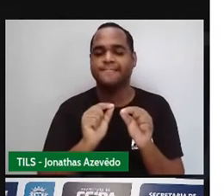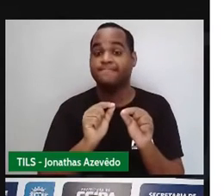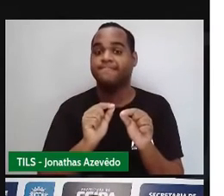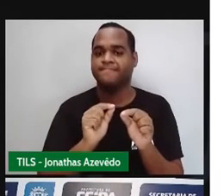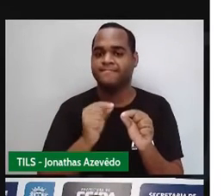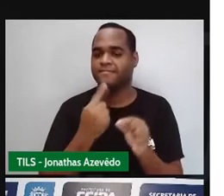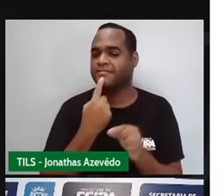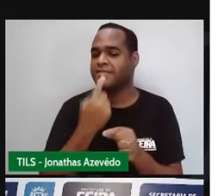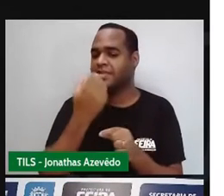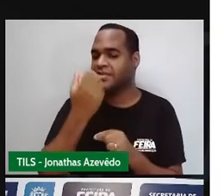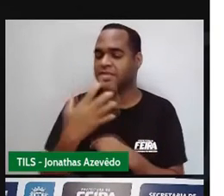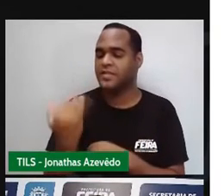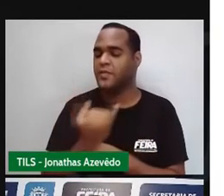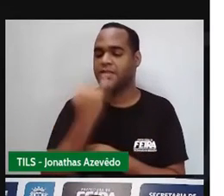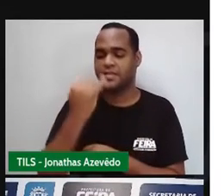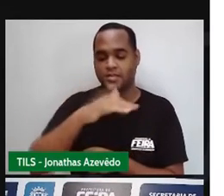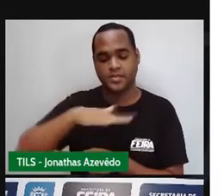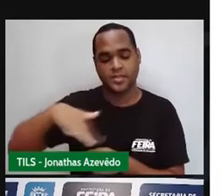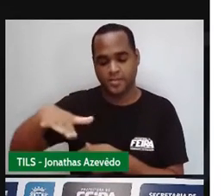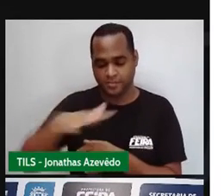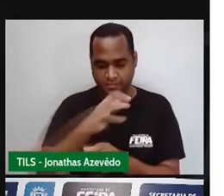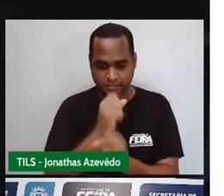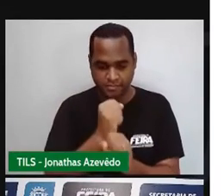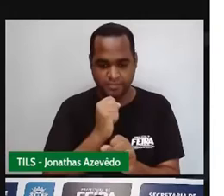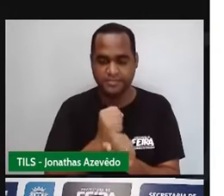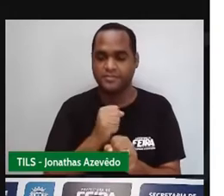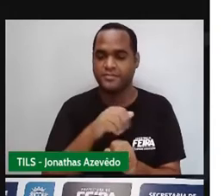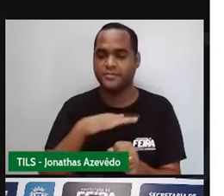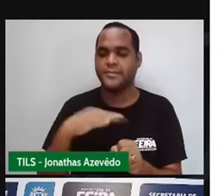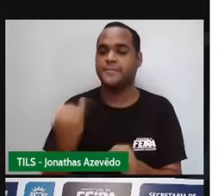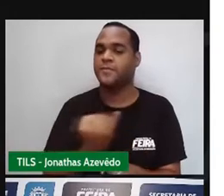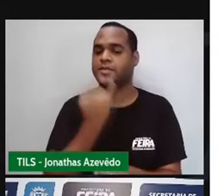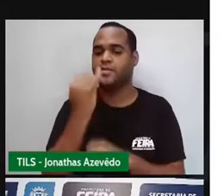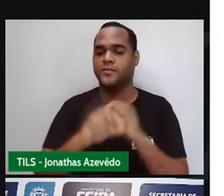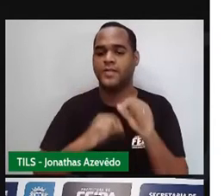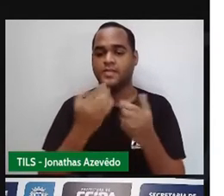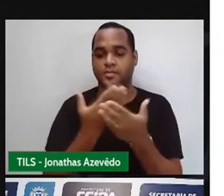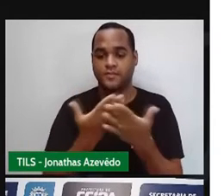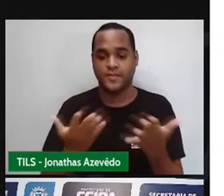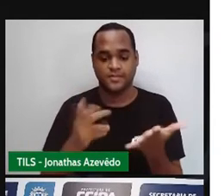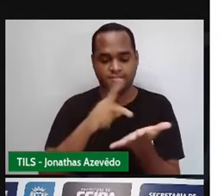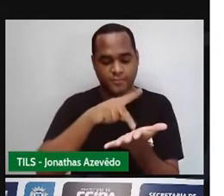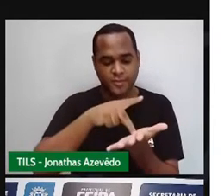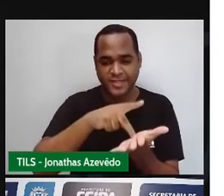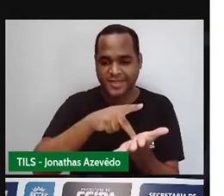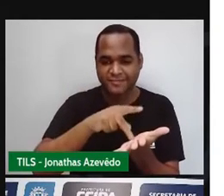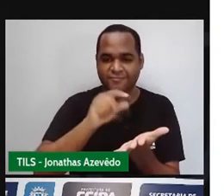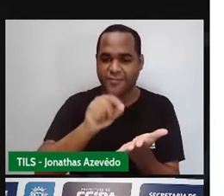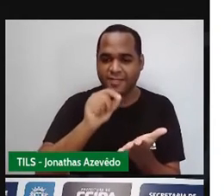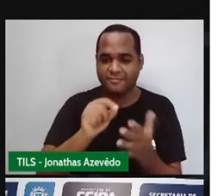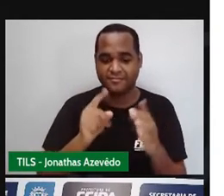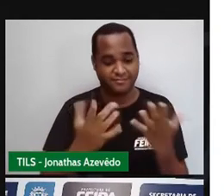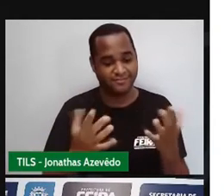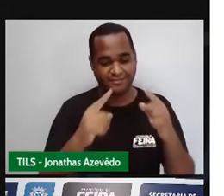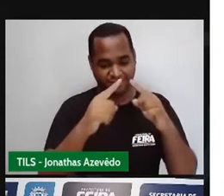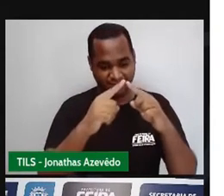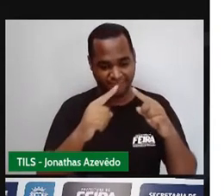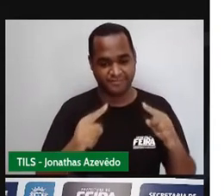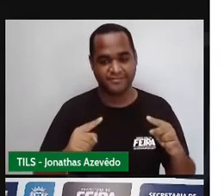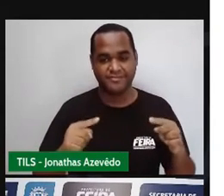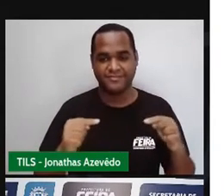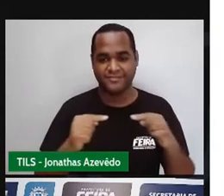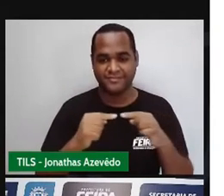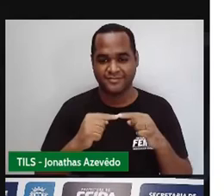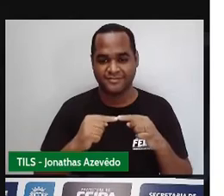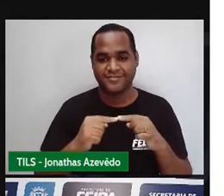né? Ao cálculo de área de uma figurinha muito, muito importante para a geometria, que é o triângulo. Pois é, né?